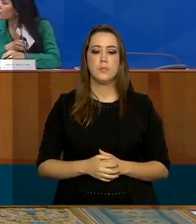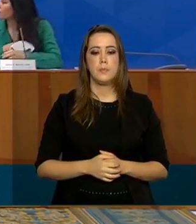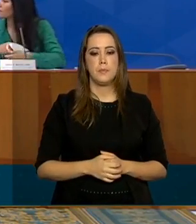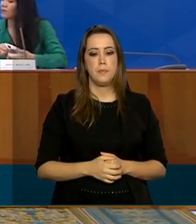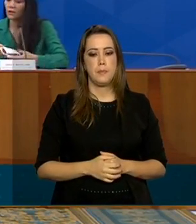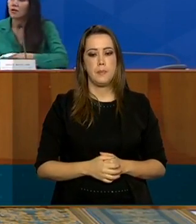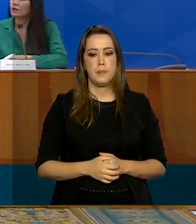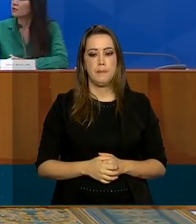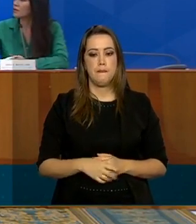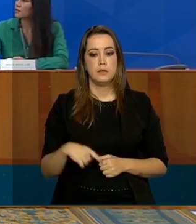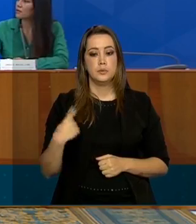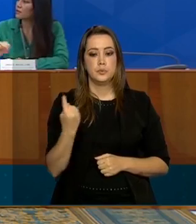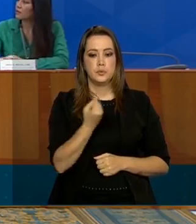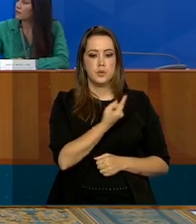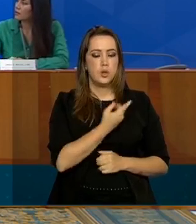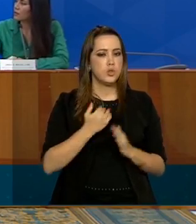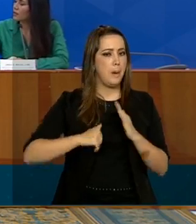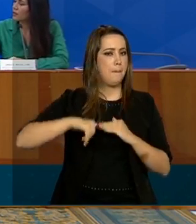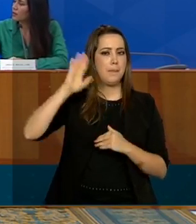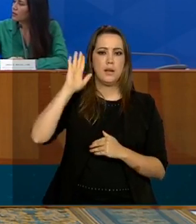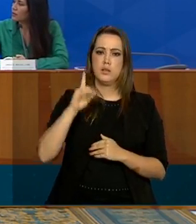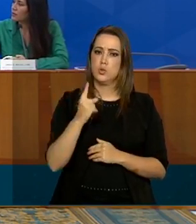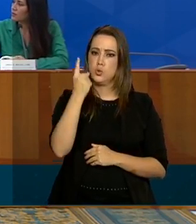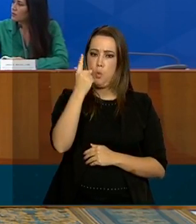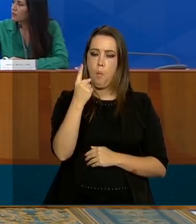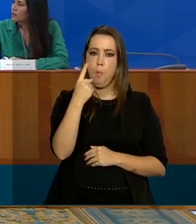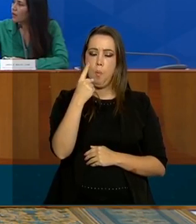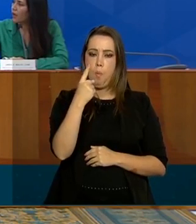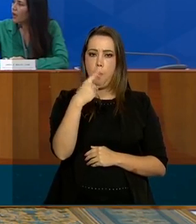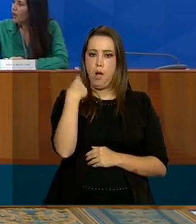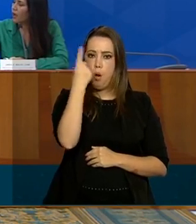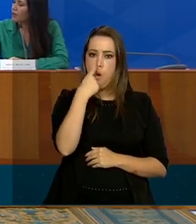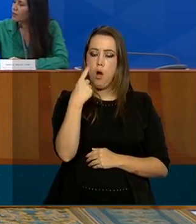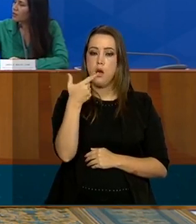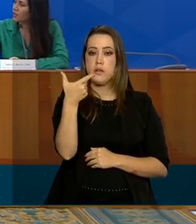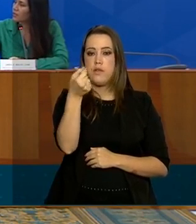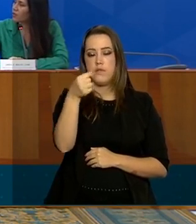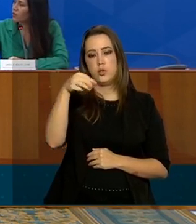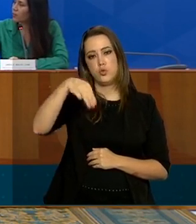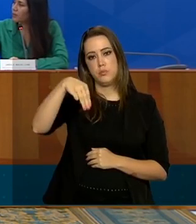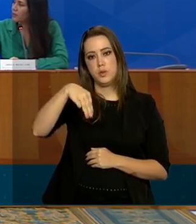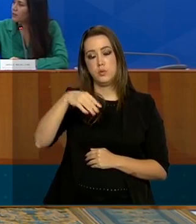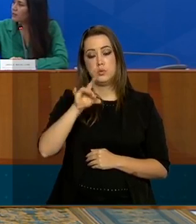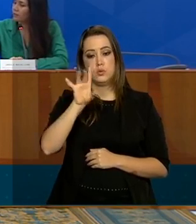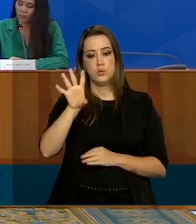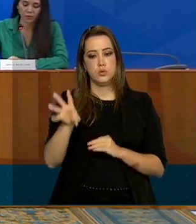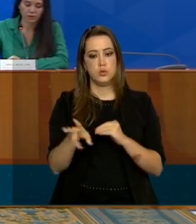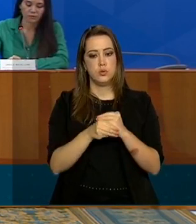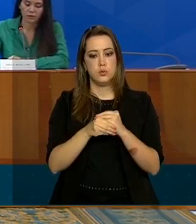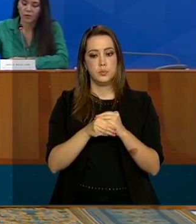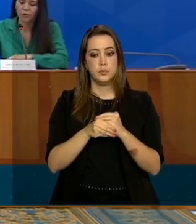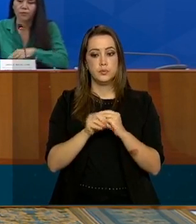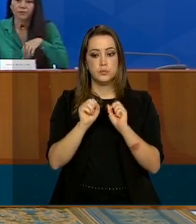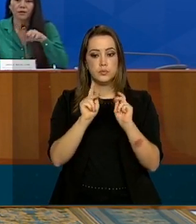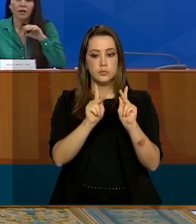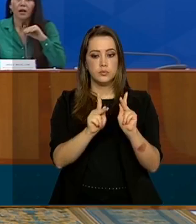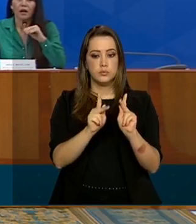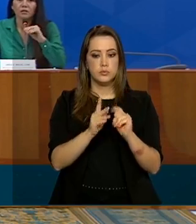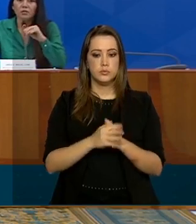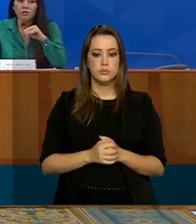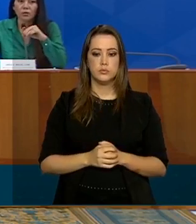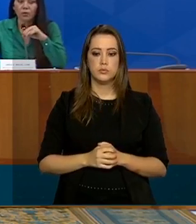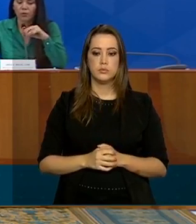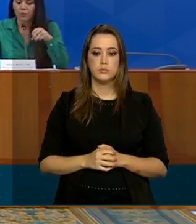nós já ultrapassamos uma hora e vinte de coletiva e só complementar tudo bem bom